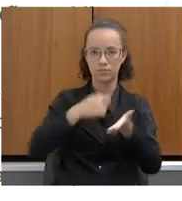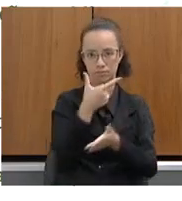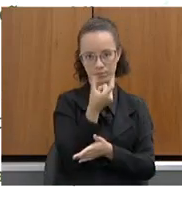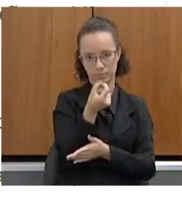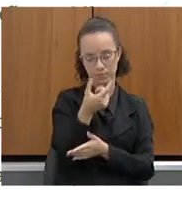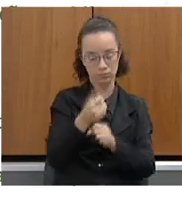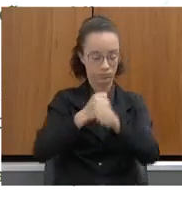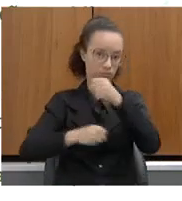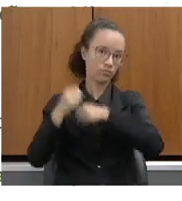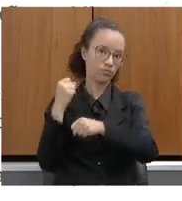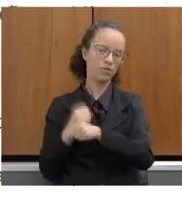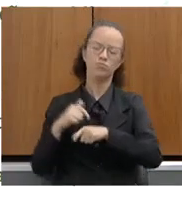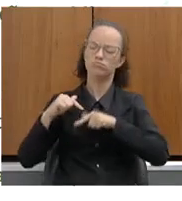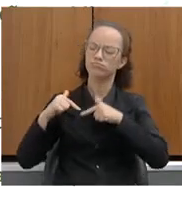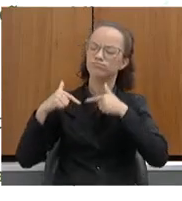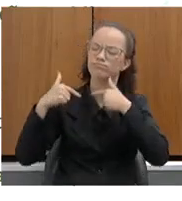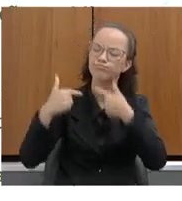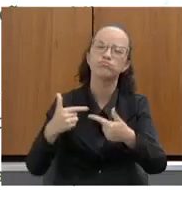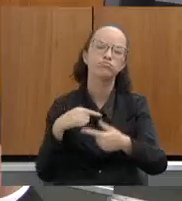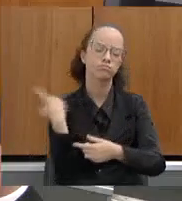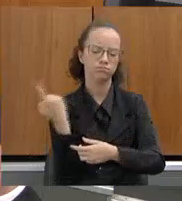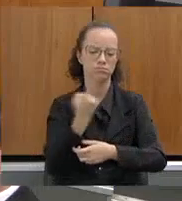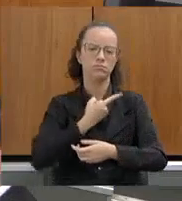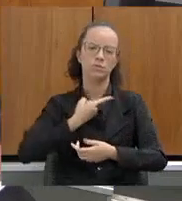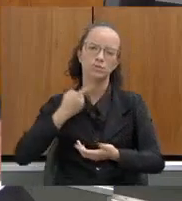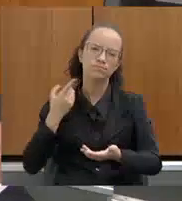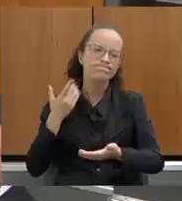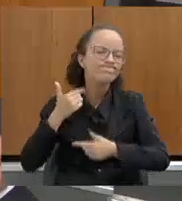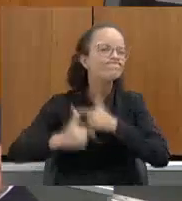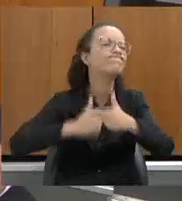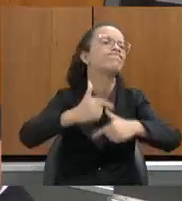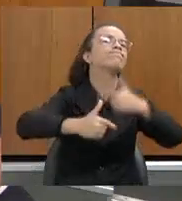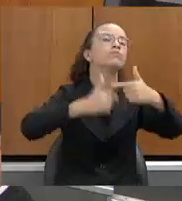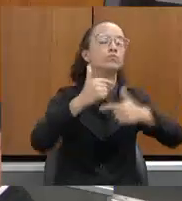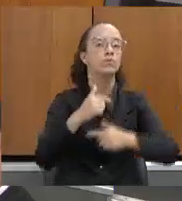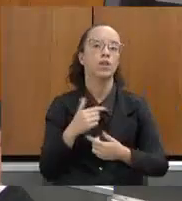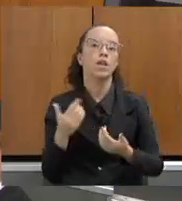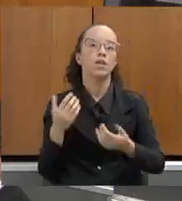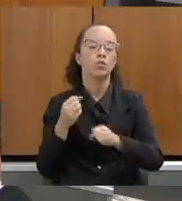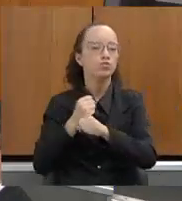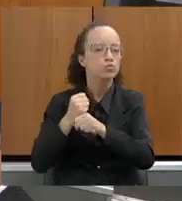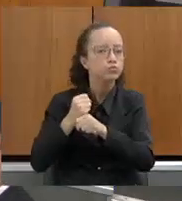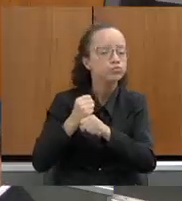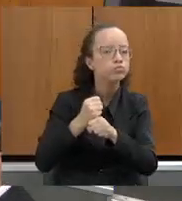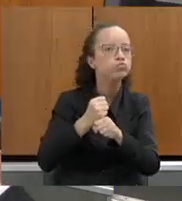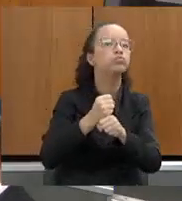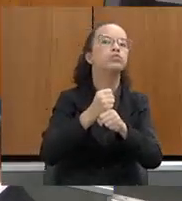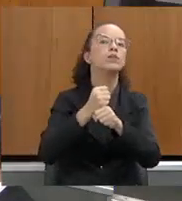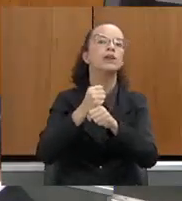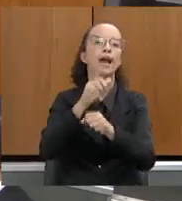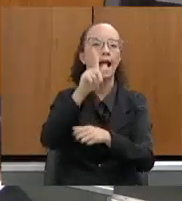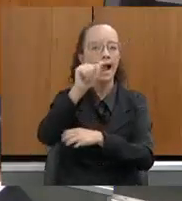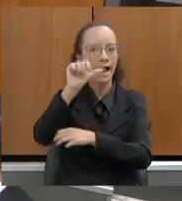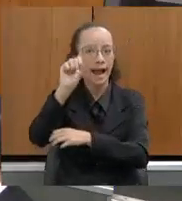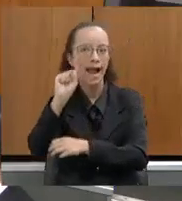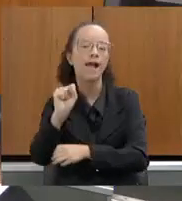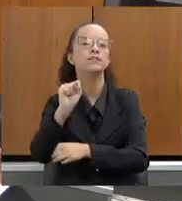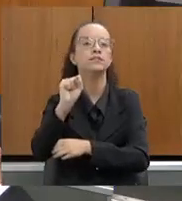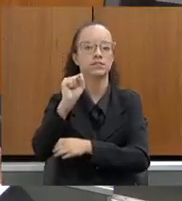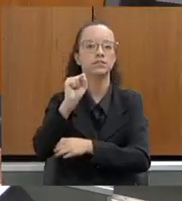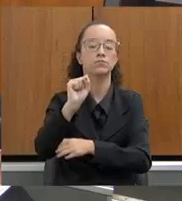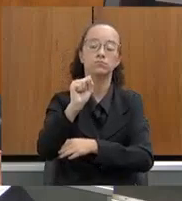passado, diversas ações já foram apreendidas. Nós atualizamos nosso inventário de gases de efeito estufa,